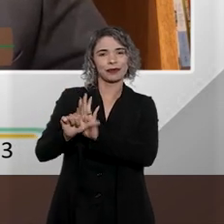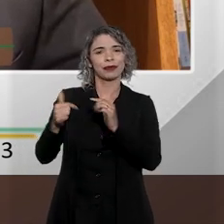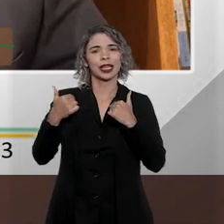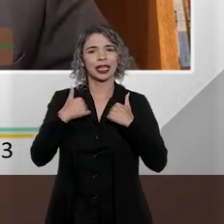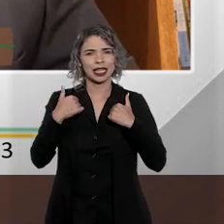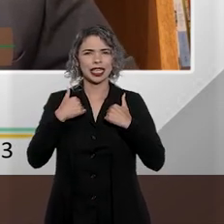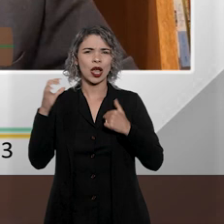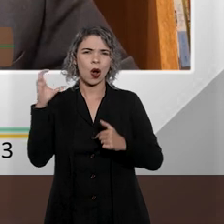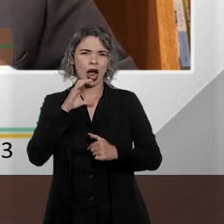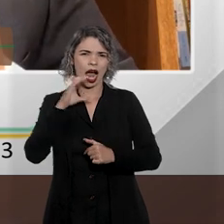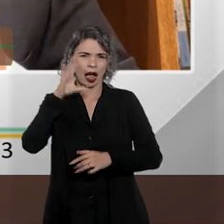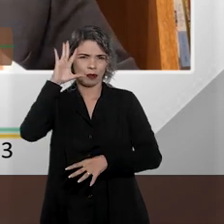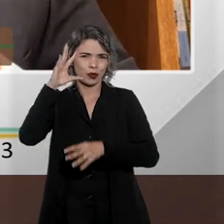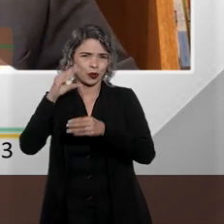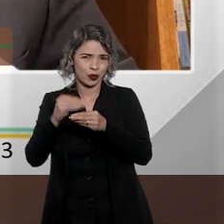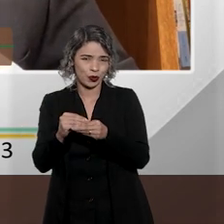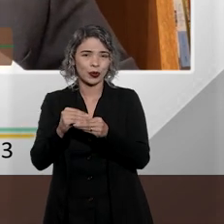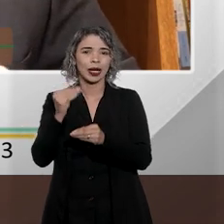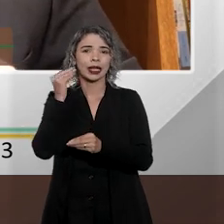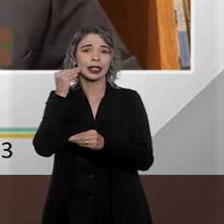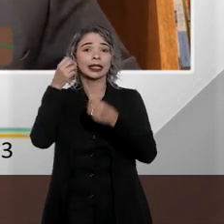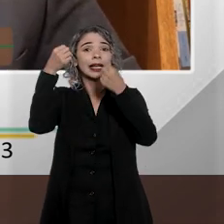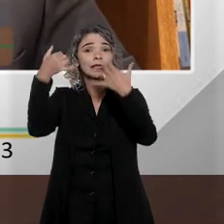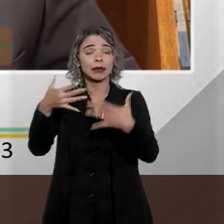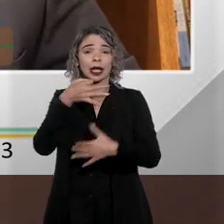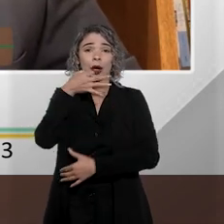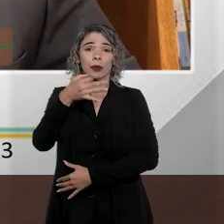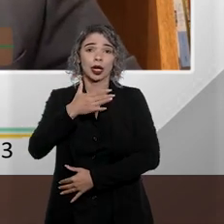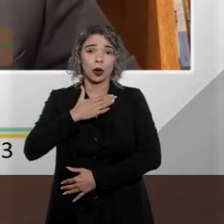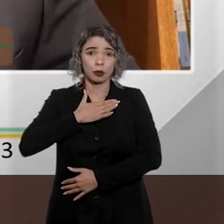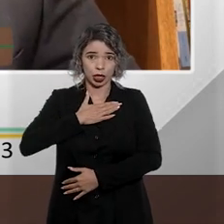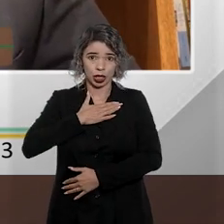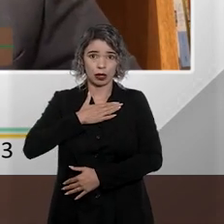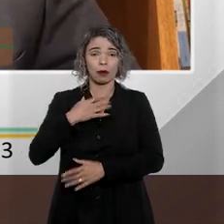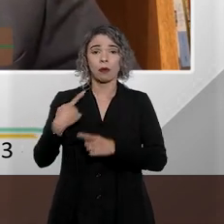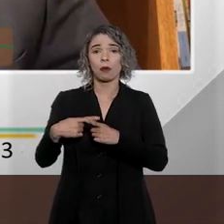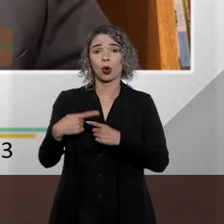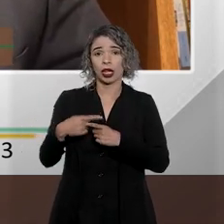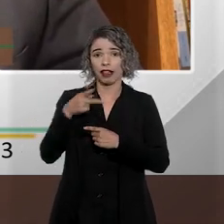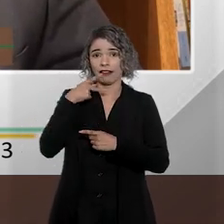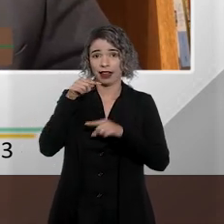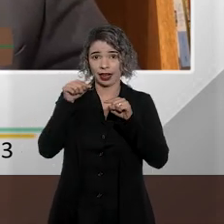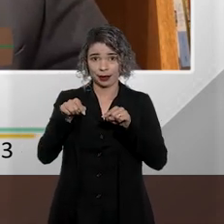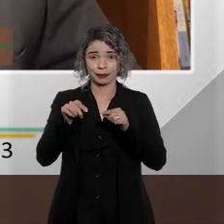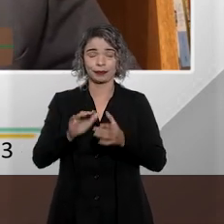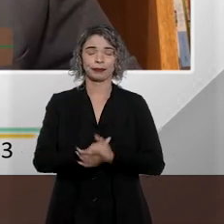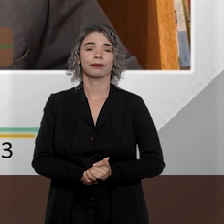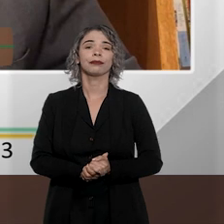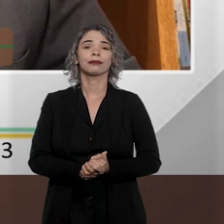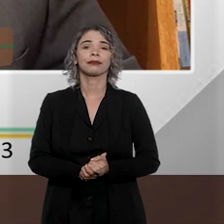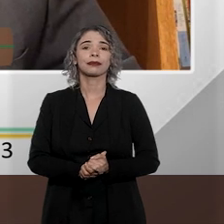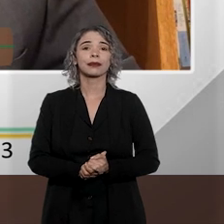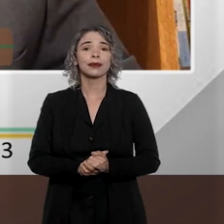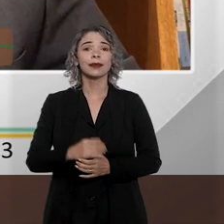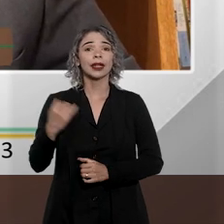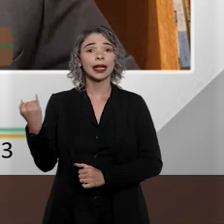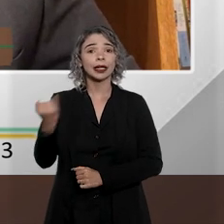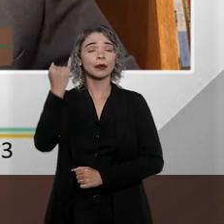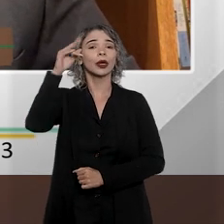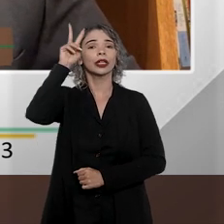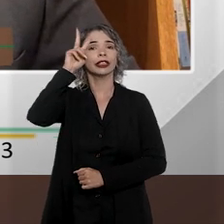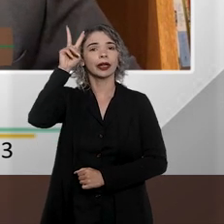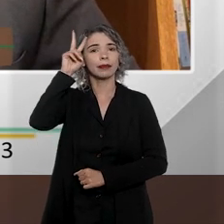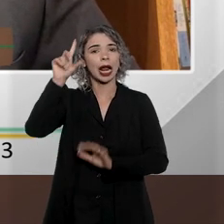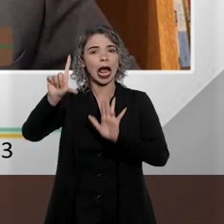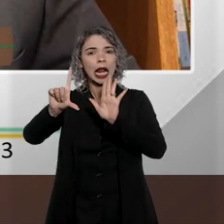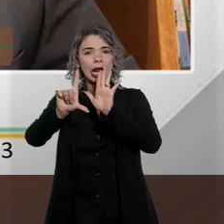muito breve, para não tomar muito tempo aqui, mas eu vou tentar explicar o meu ponto de vista, por que eu penso assim. Primeiro que é muito importante a gente lembrar que essa